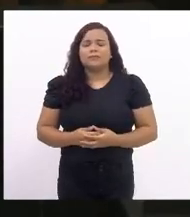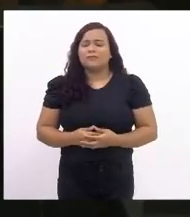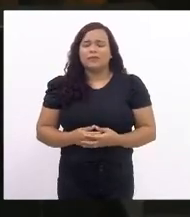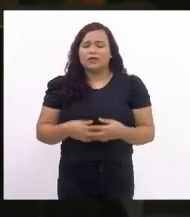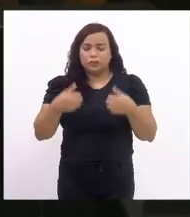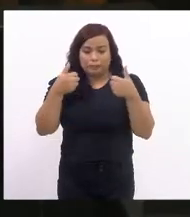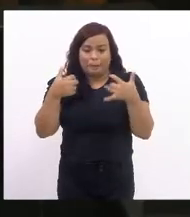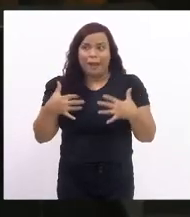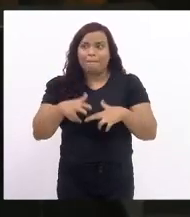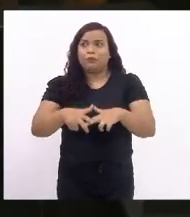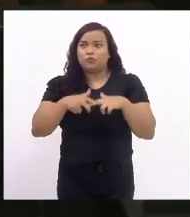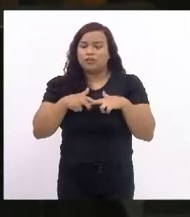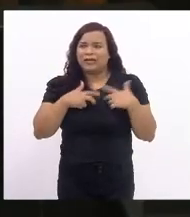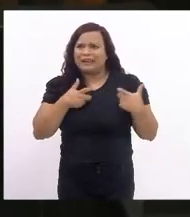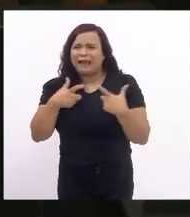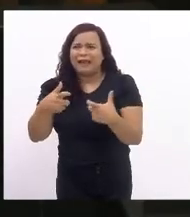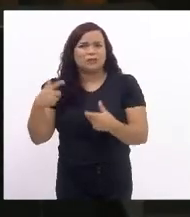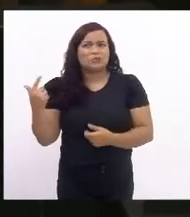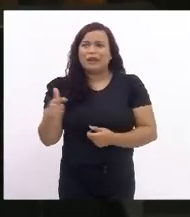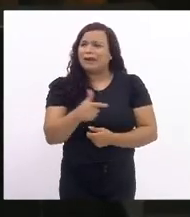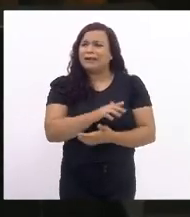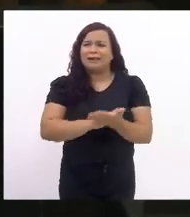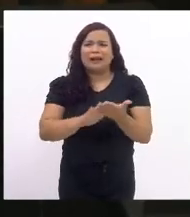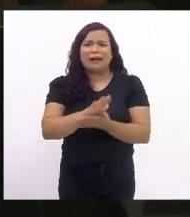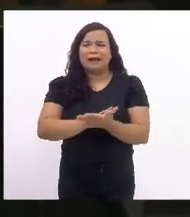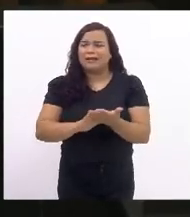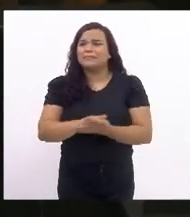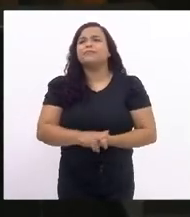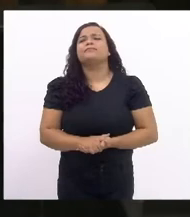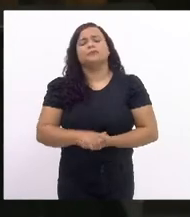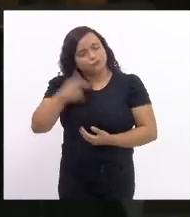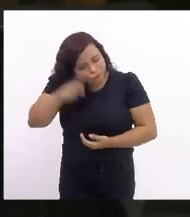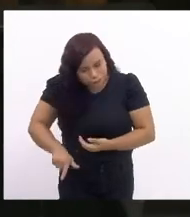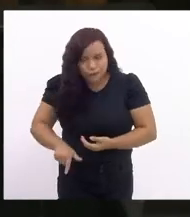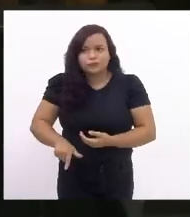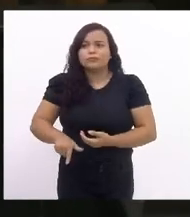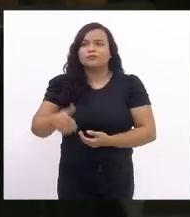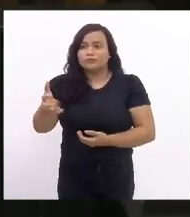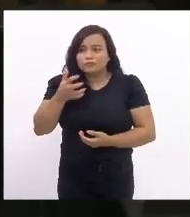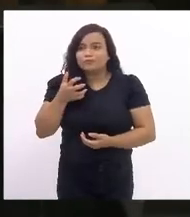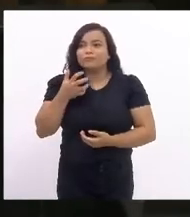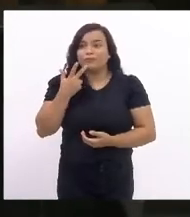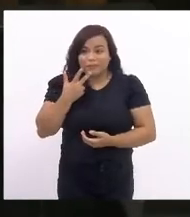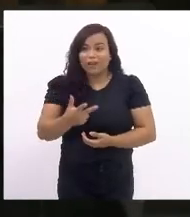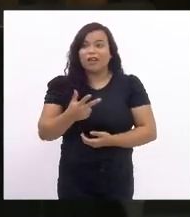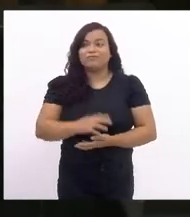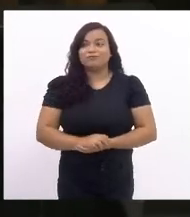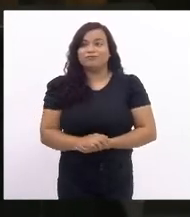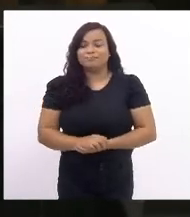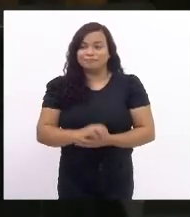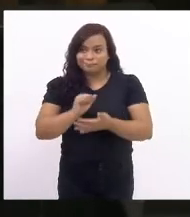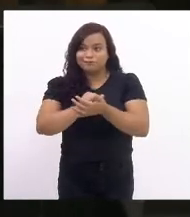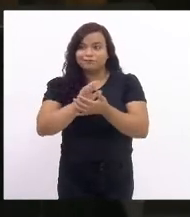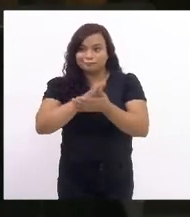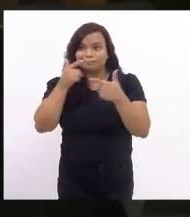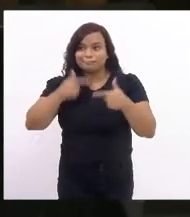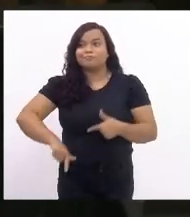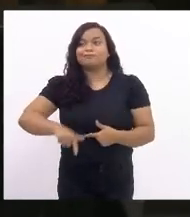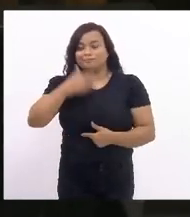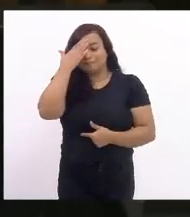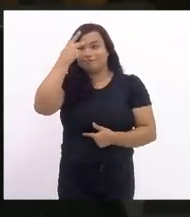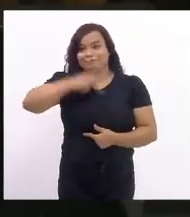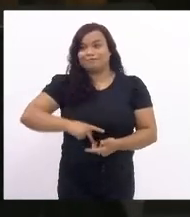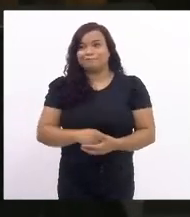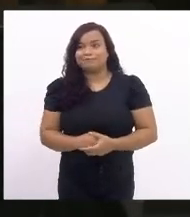justifica a guerra. Então, eu queria também novamente aqui deixar esse registro. Muito obrigado, senhora